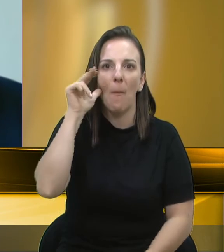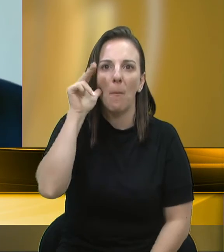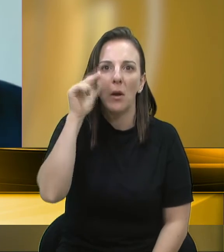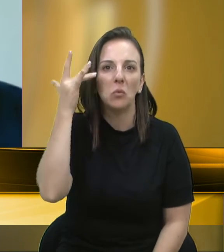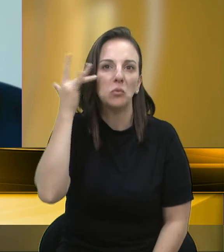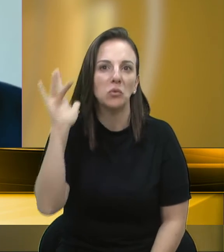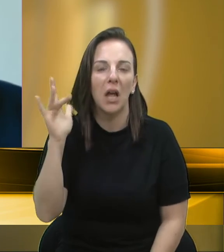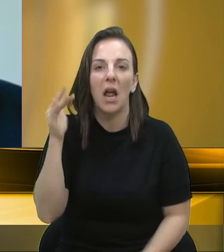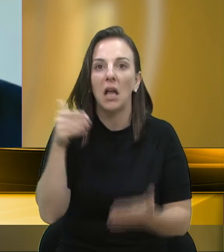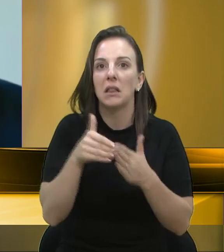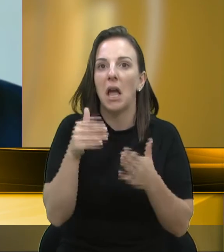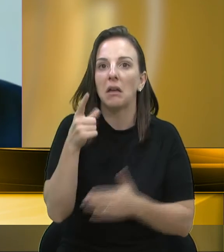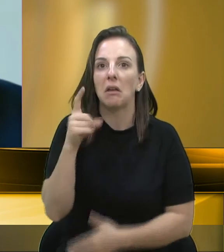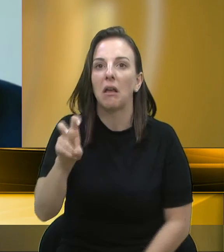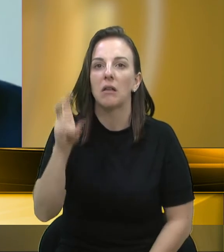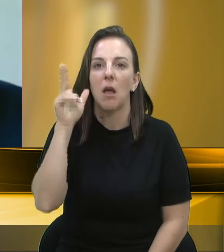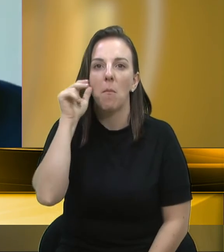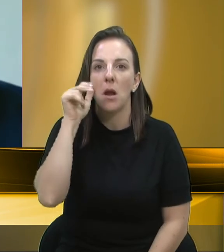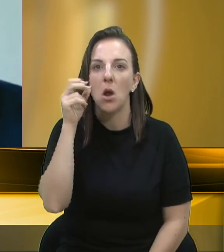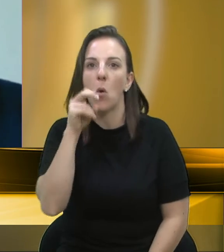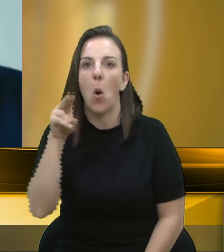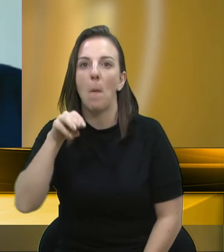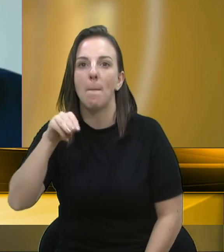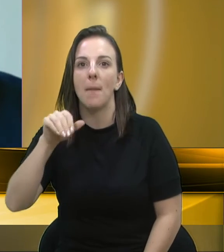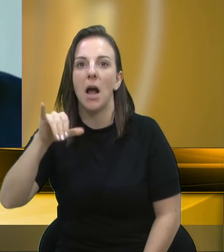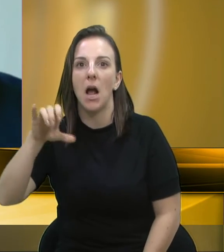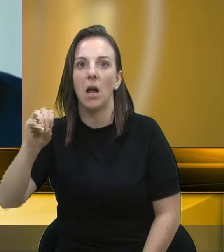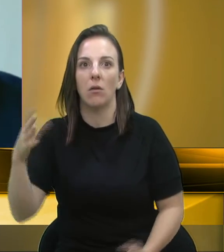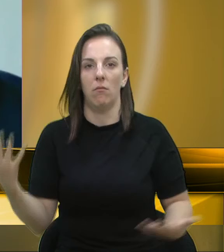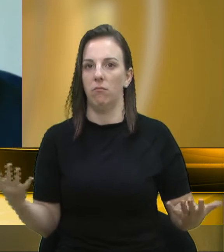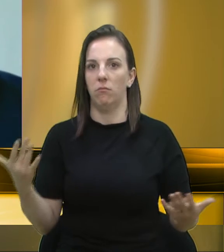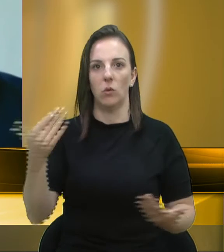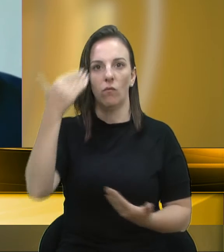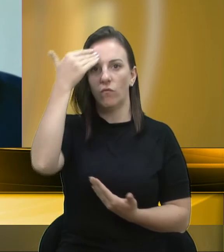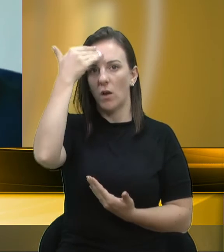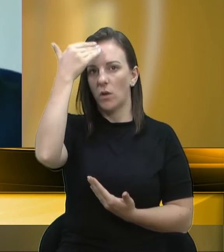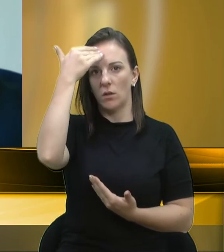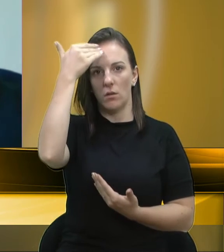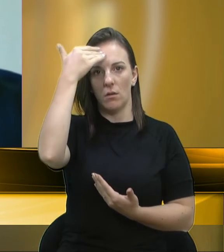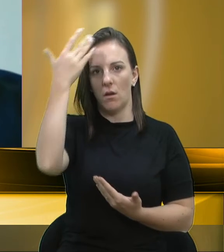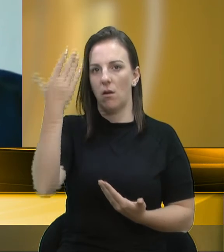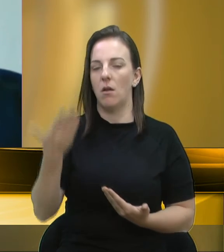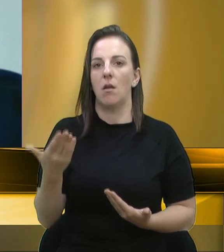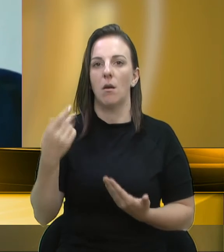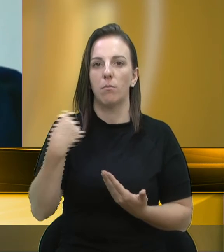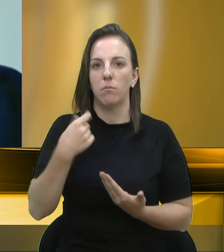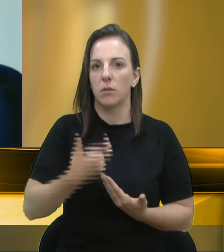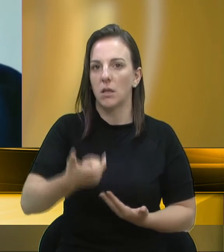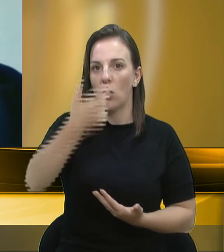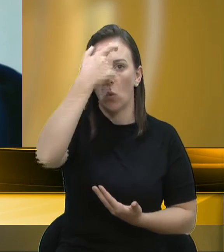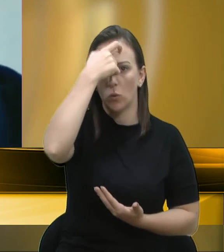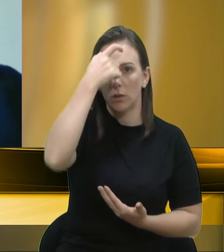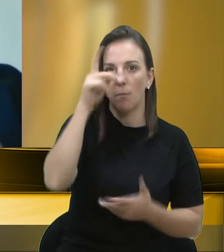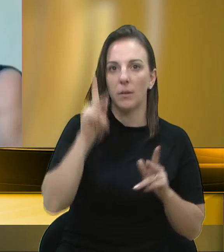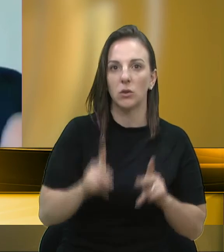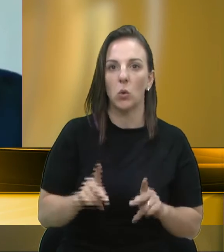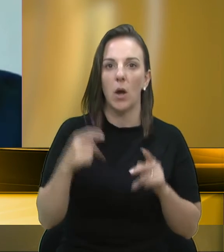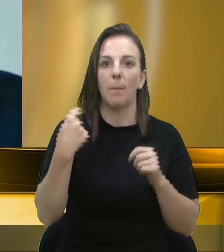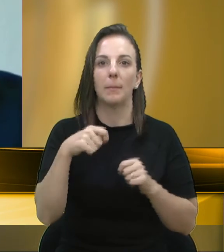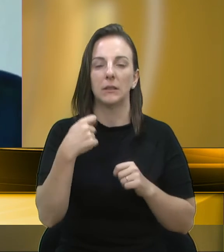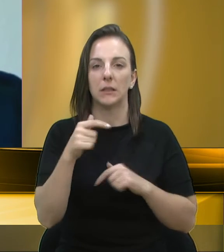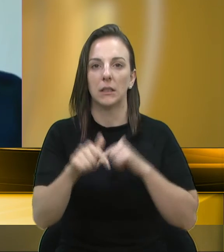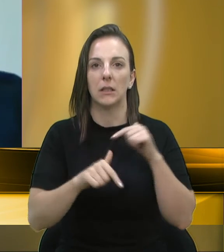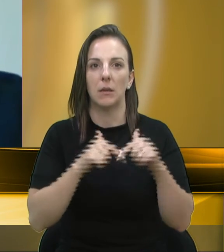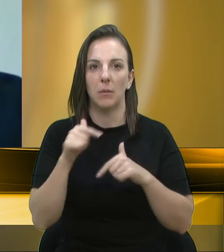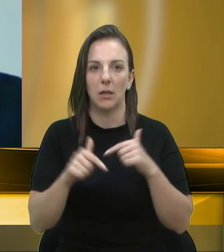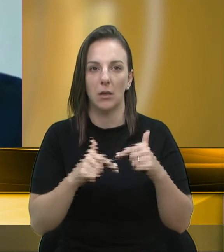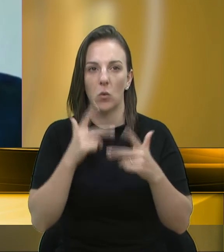é até dia 15 de abril, aí vai até maio. Não vou mais aguentar. Nós temos que ter a consciência que as pessoas precisam trabalhar. Foi como eu